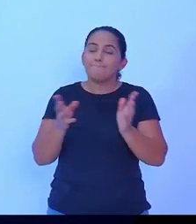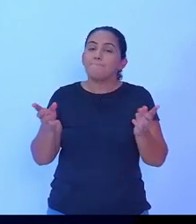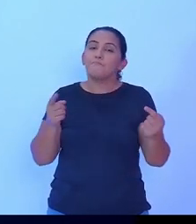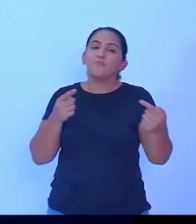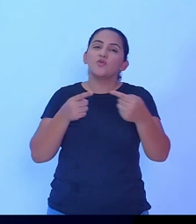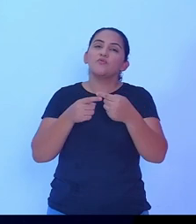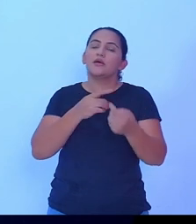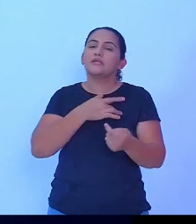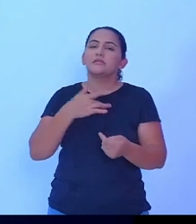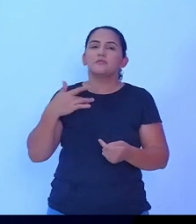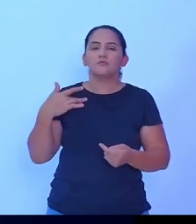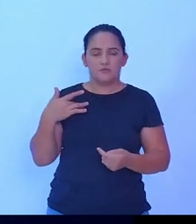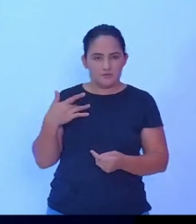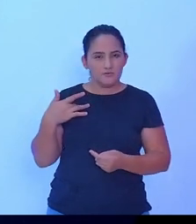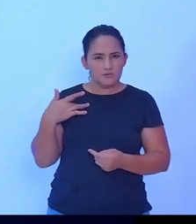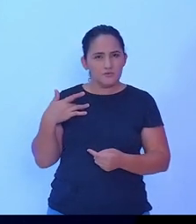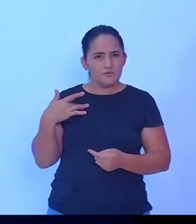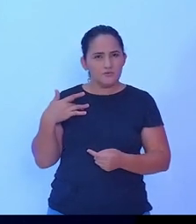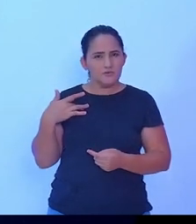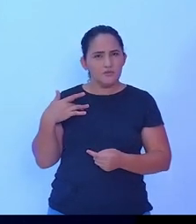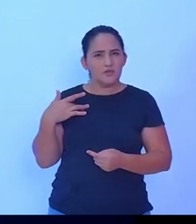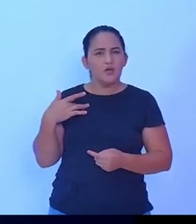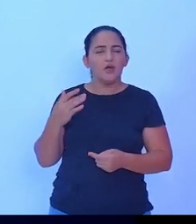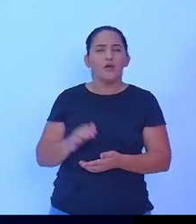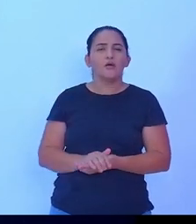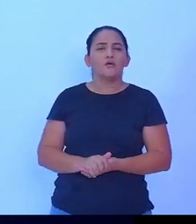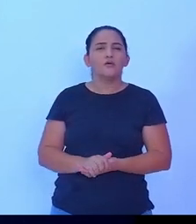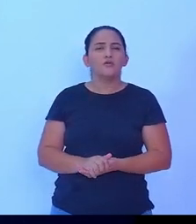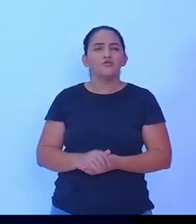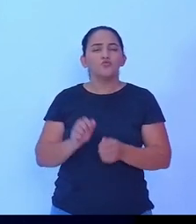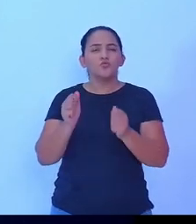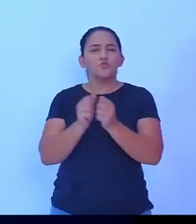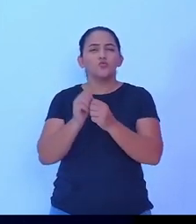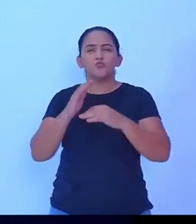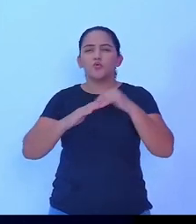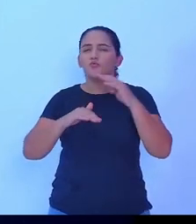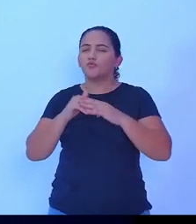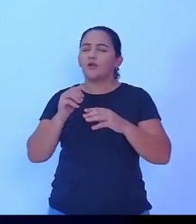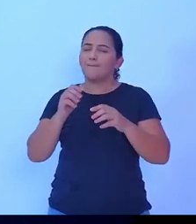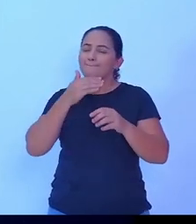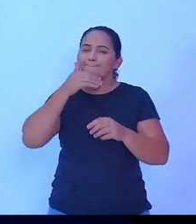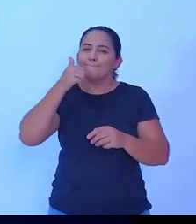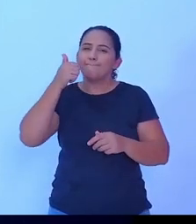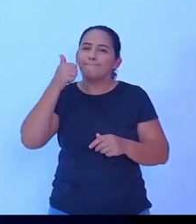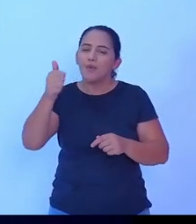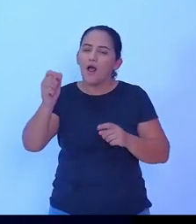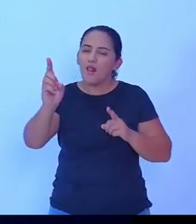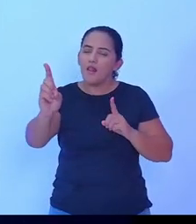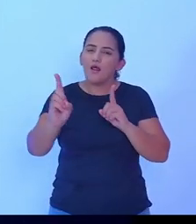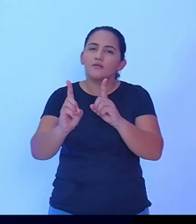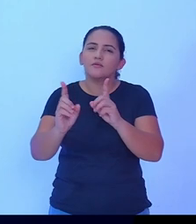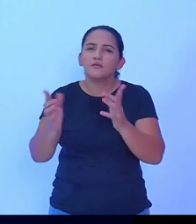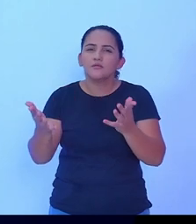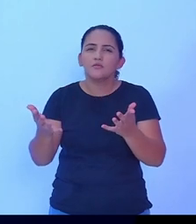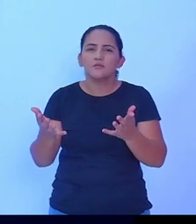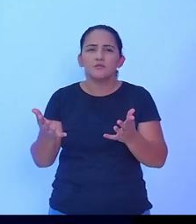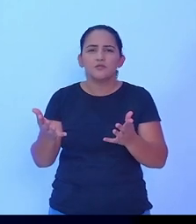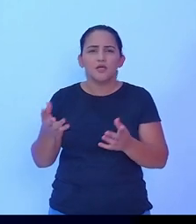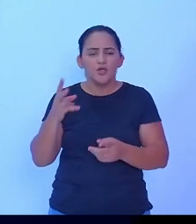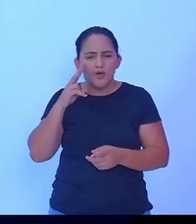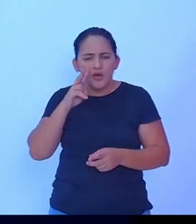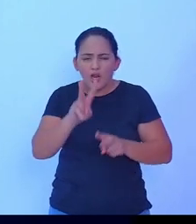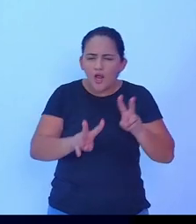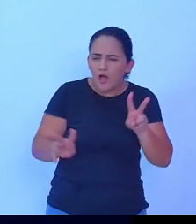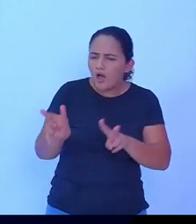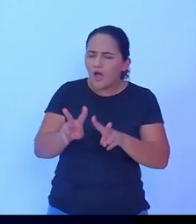você trabalhar os profissionais para que o atendimento seja cada vez melhorado e a gente está acompanhando no dia a